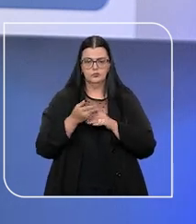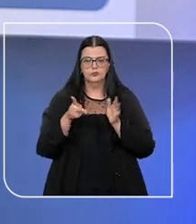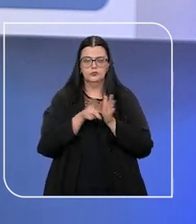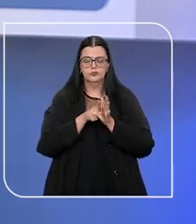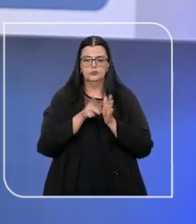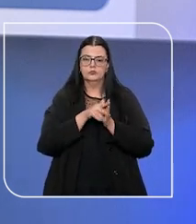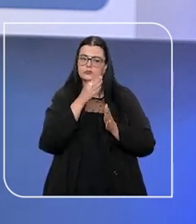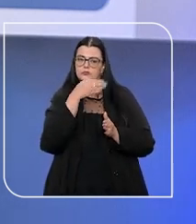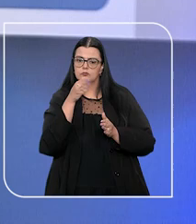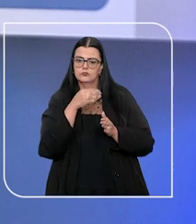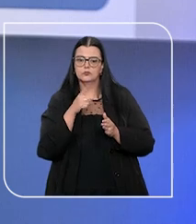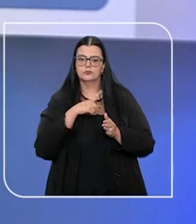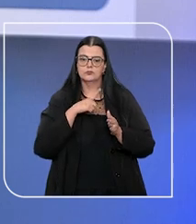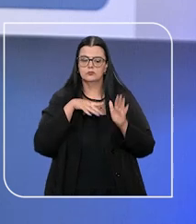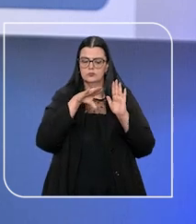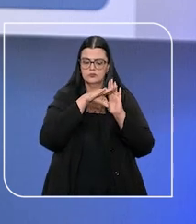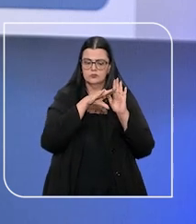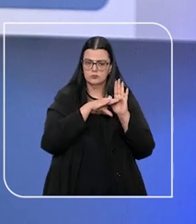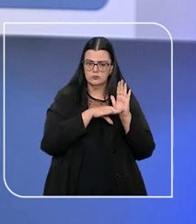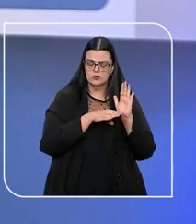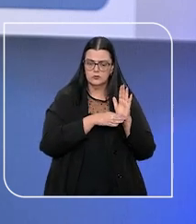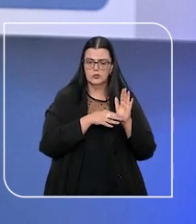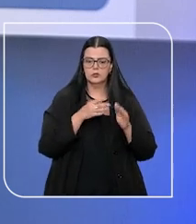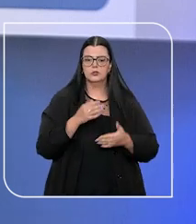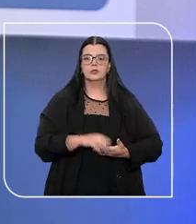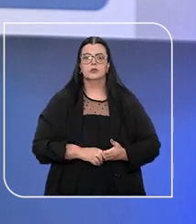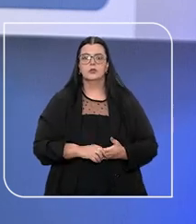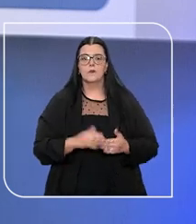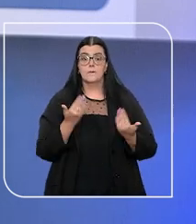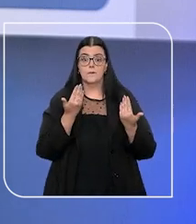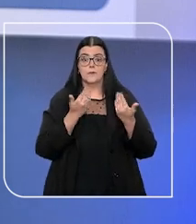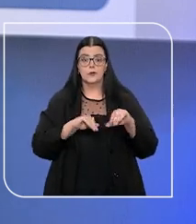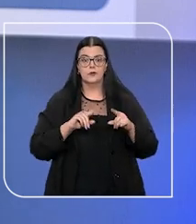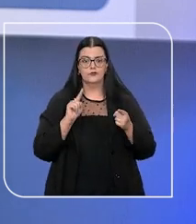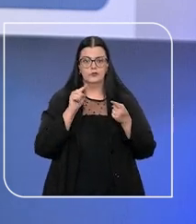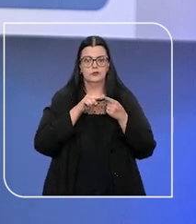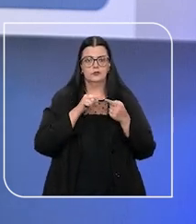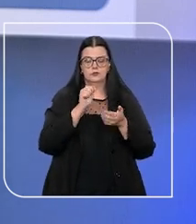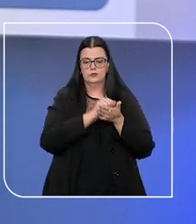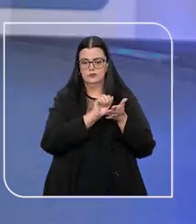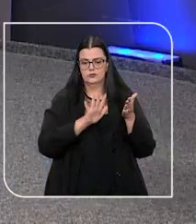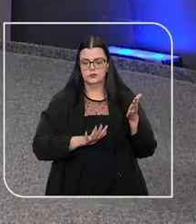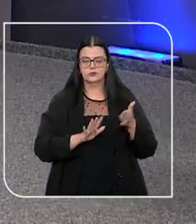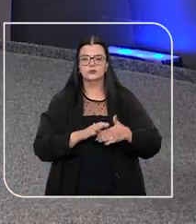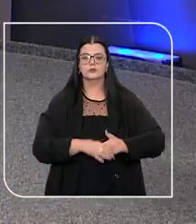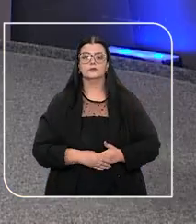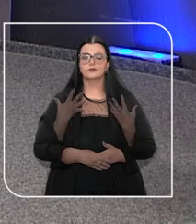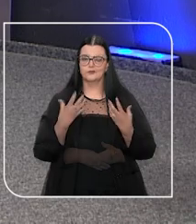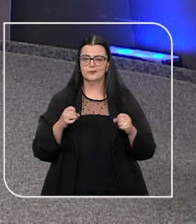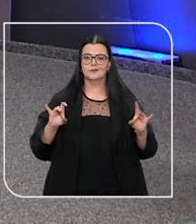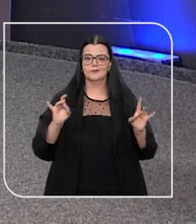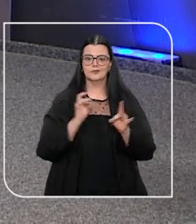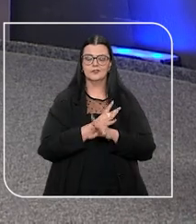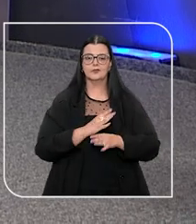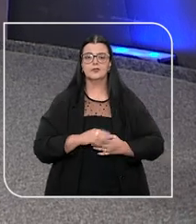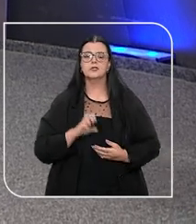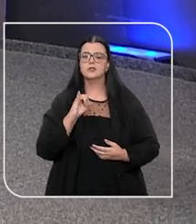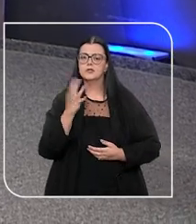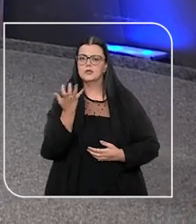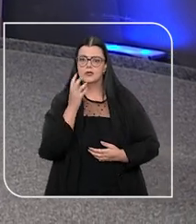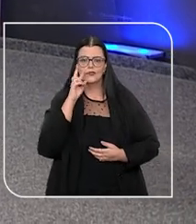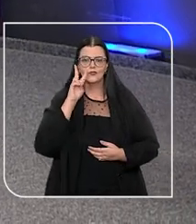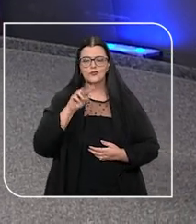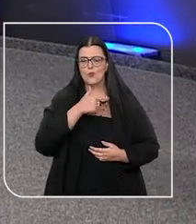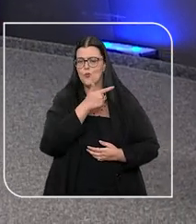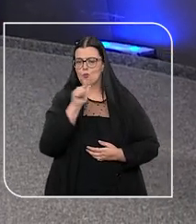caráter eliminatório e classificatório, com provas objetivas e discursivas. E vamos ficando por aqui. Se quiser